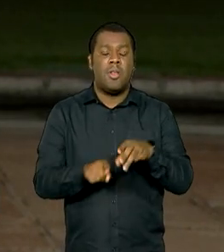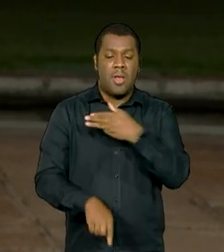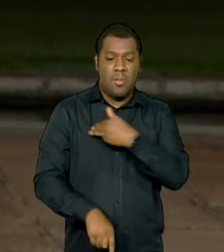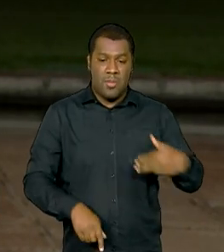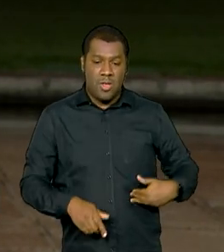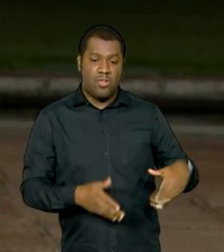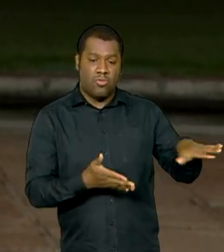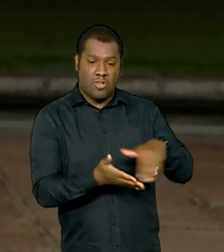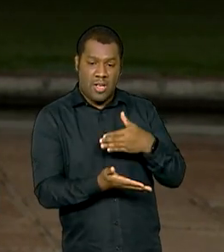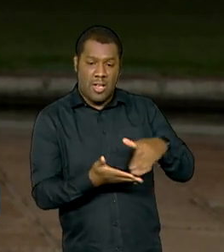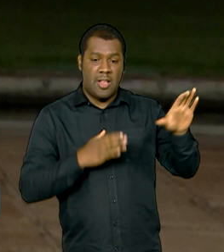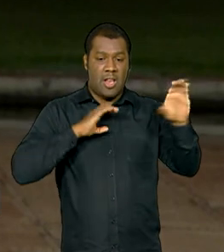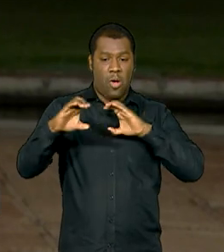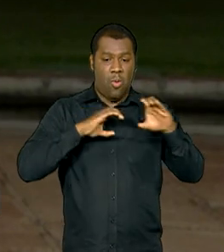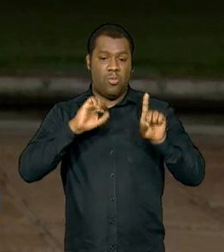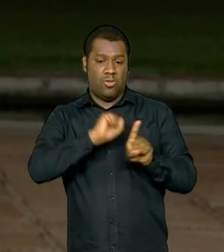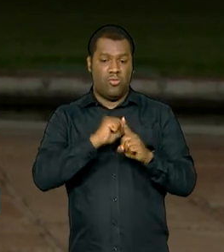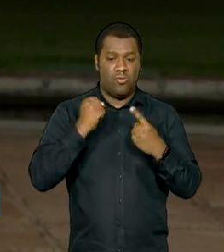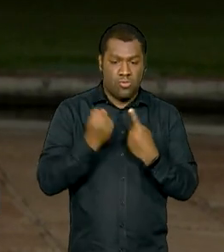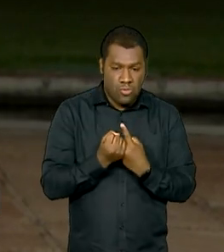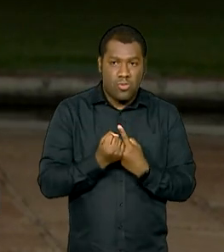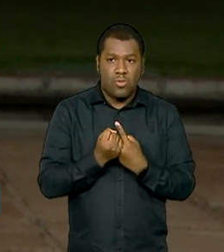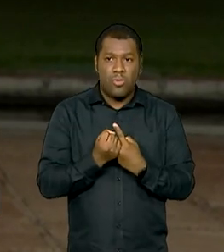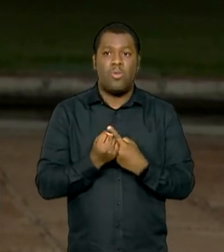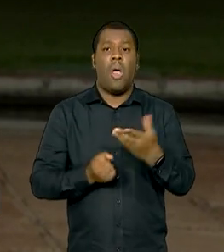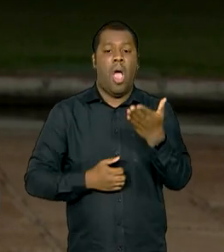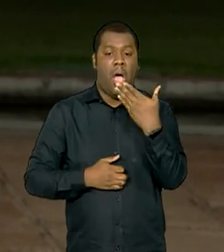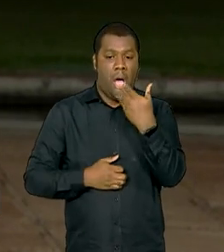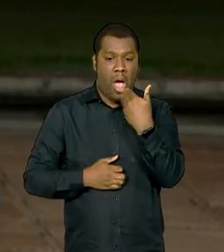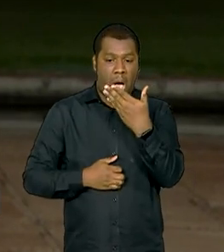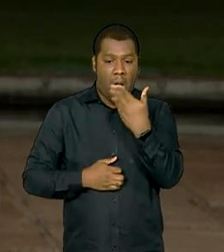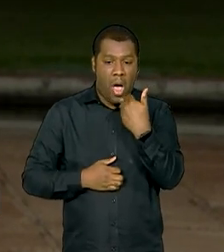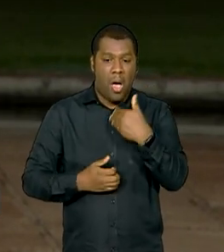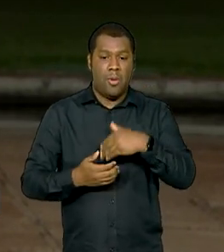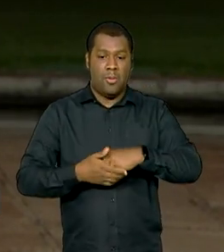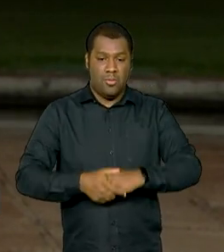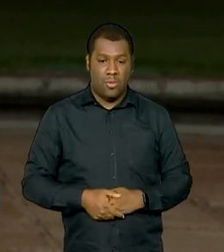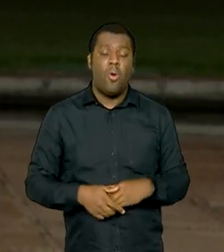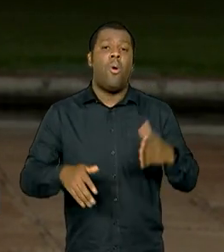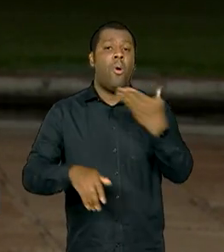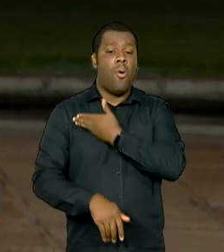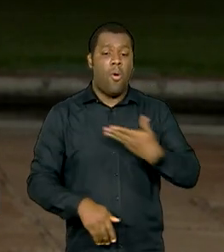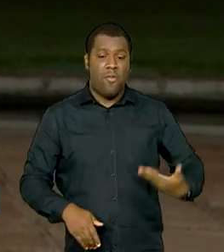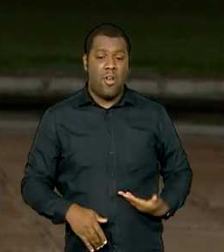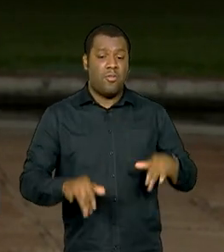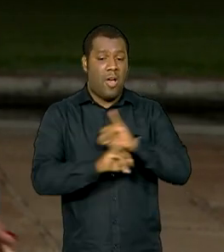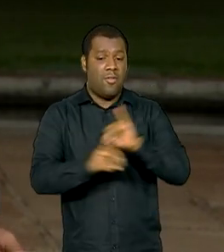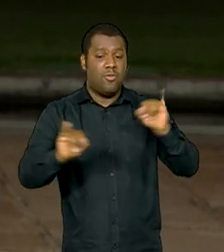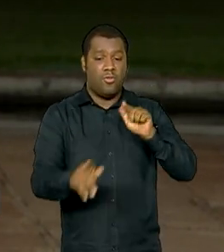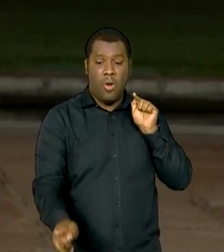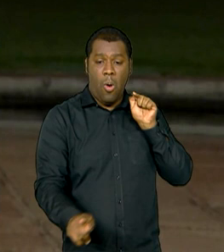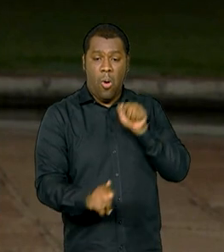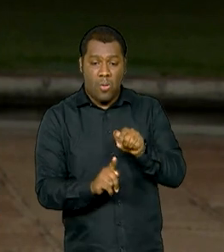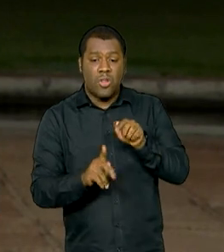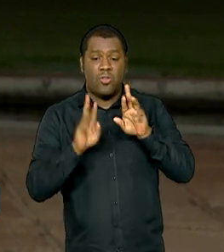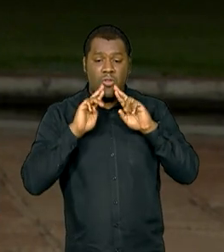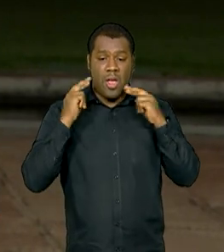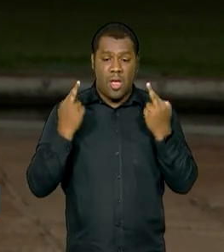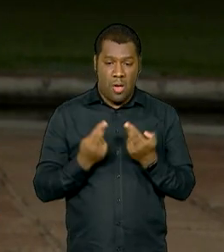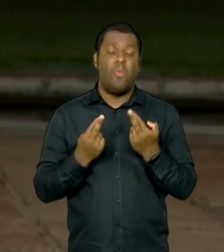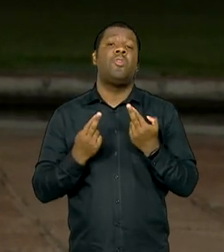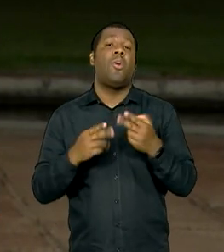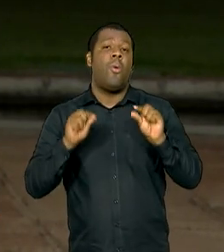Secretaria de Comunicação Social, Paulo Pimenta. Segundo o governo, o objetivo desse jantar é